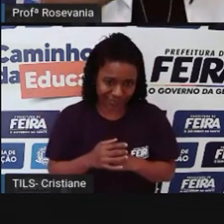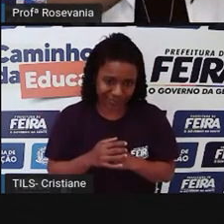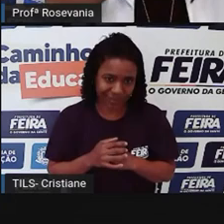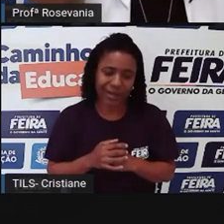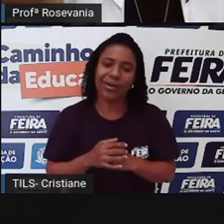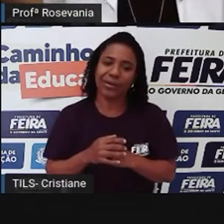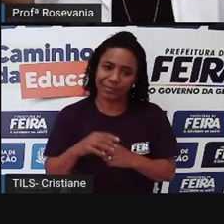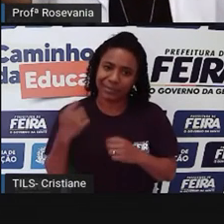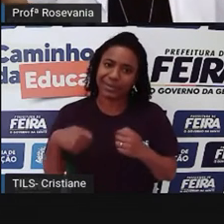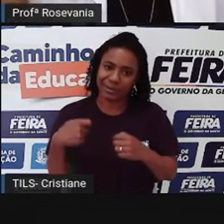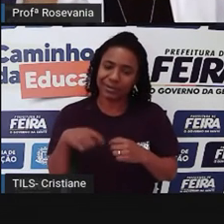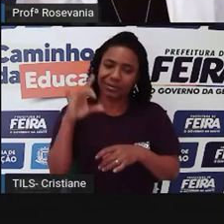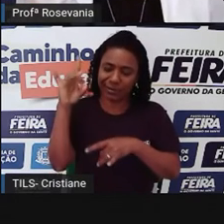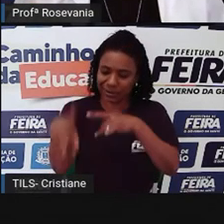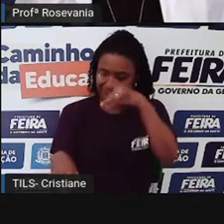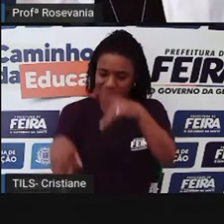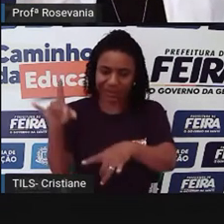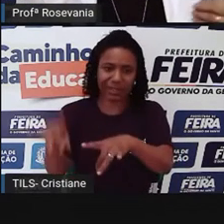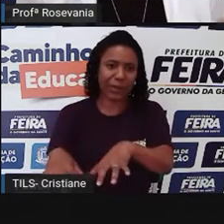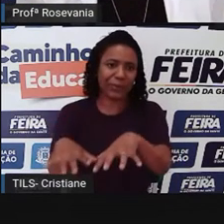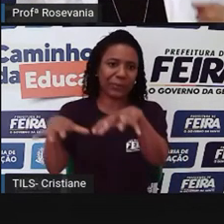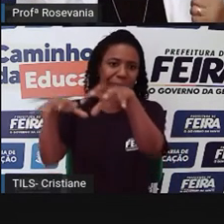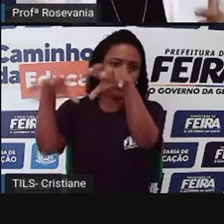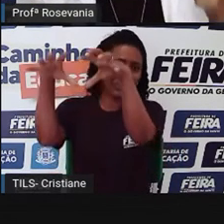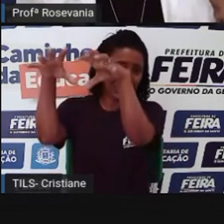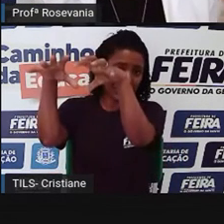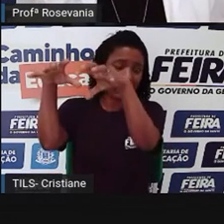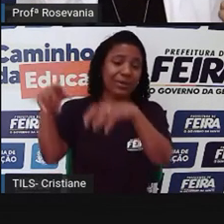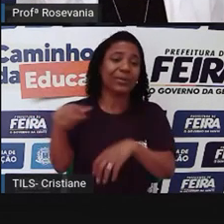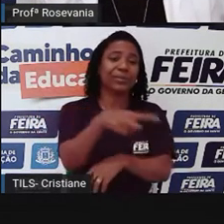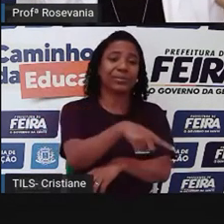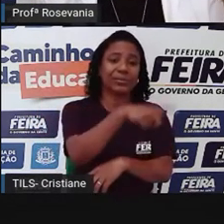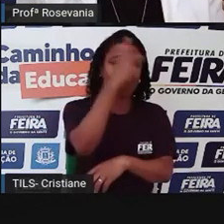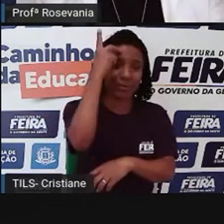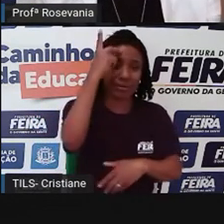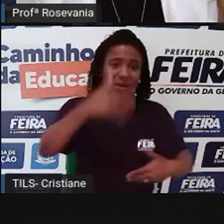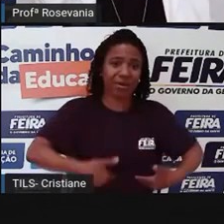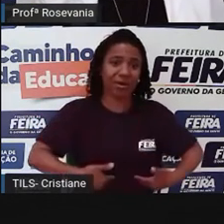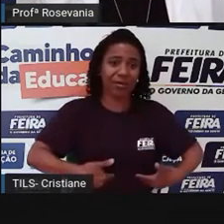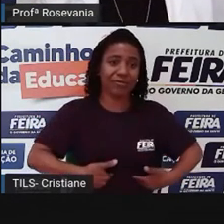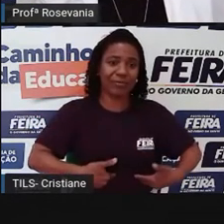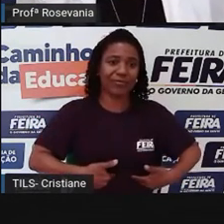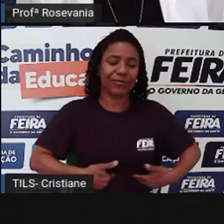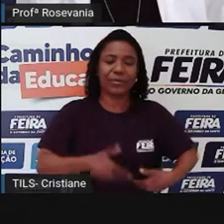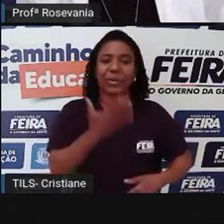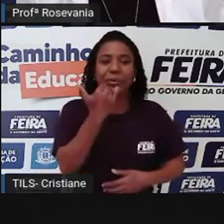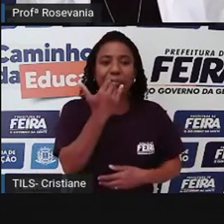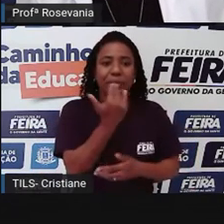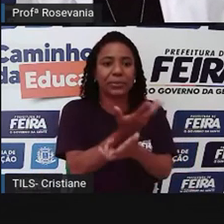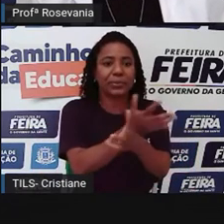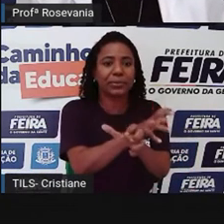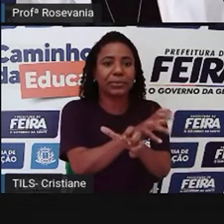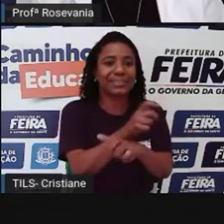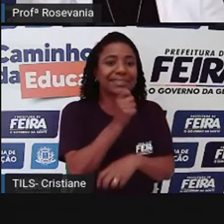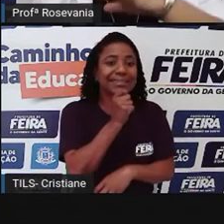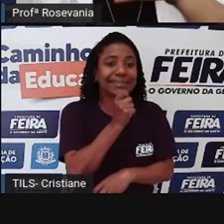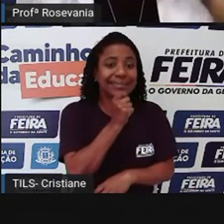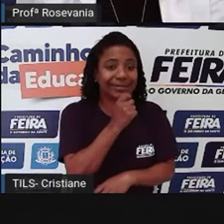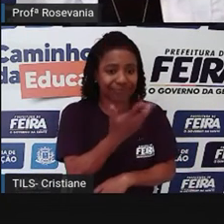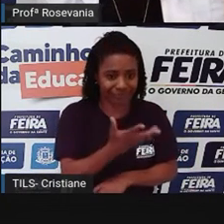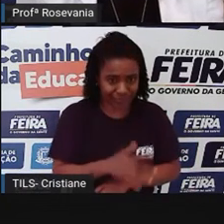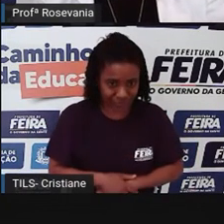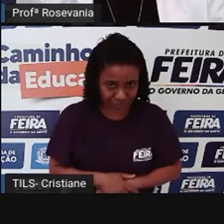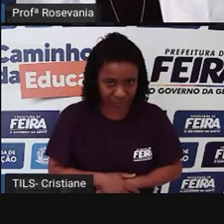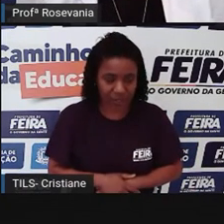e as outras todas vão caindo. Então são gerados cerca de 160 mil toneladas de resíduos sólidos, ou seja,